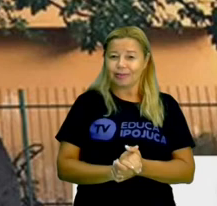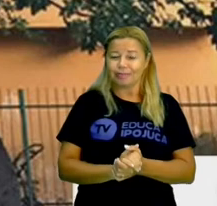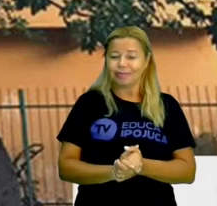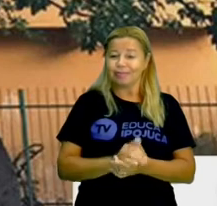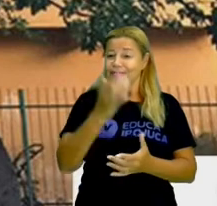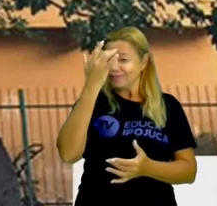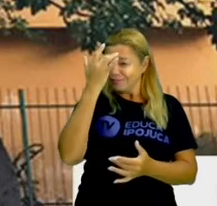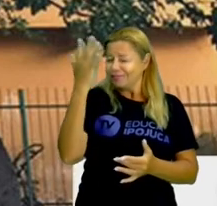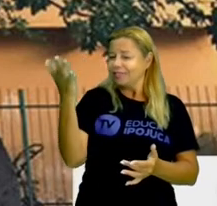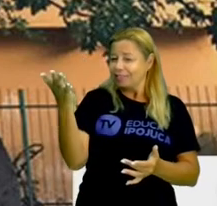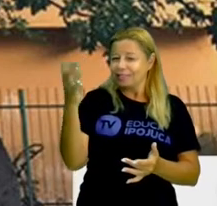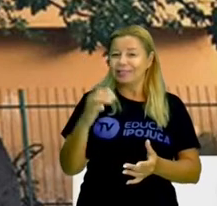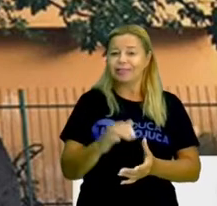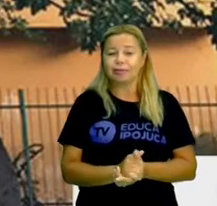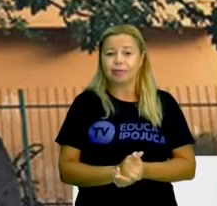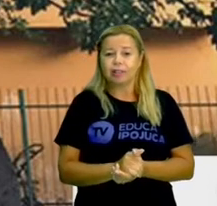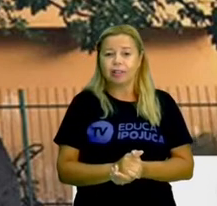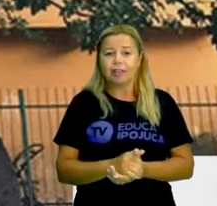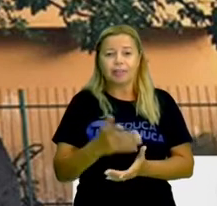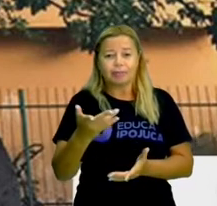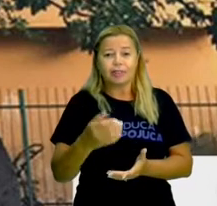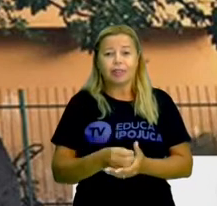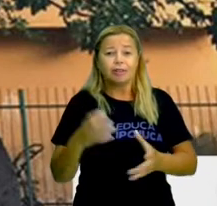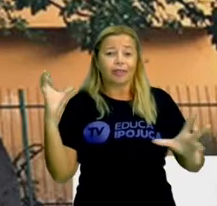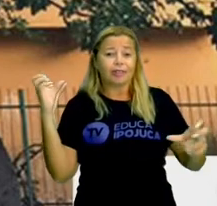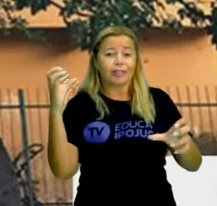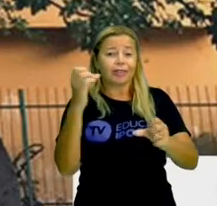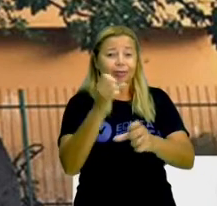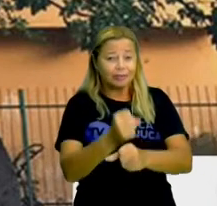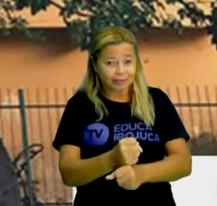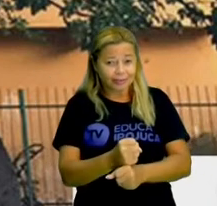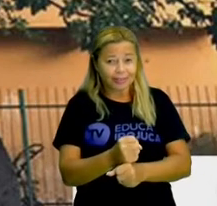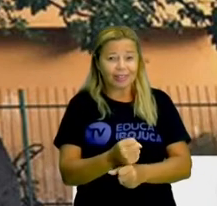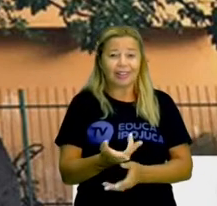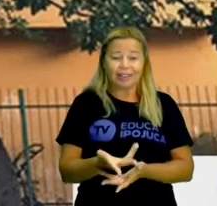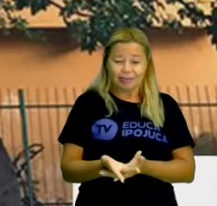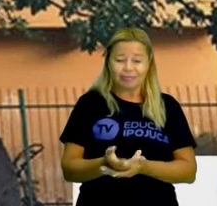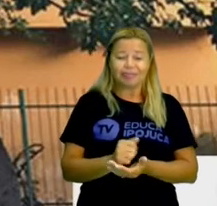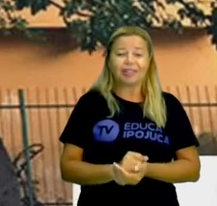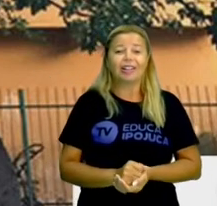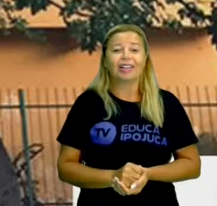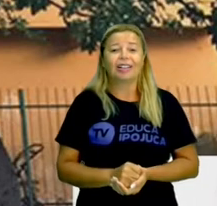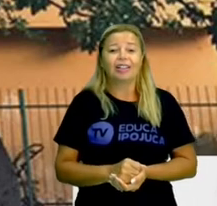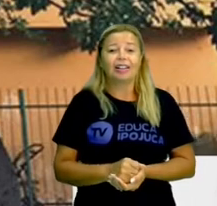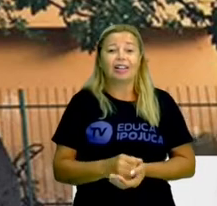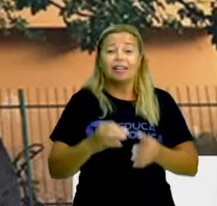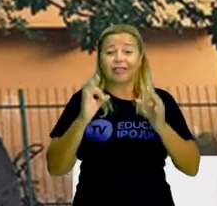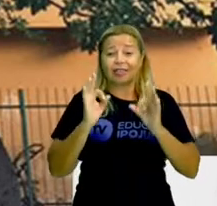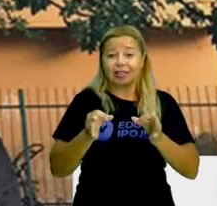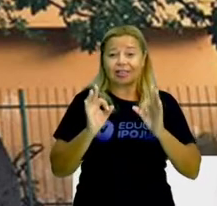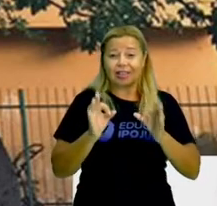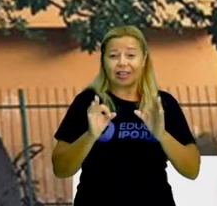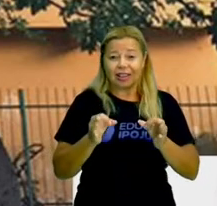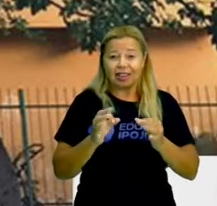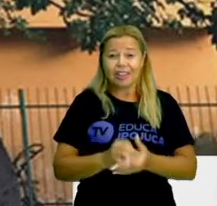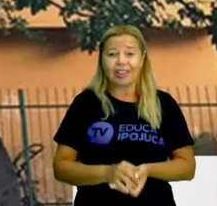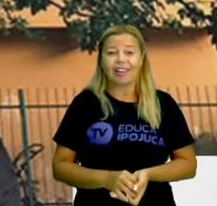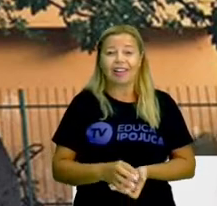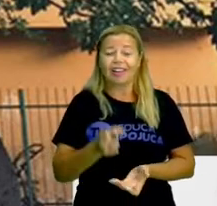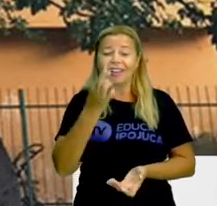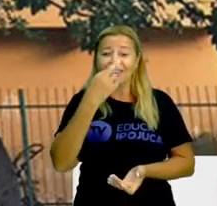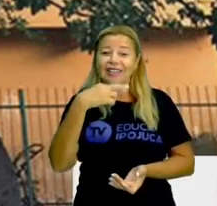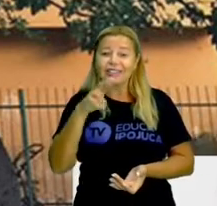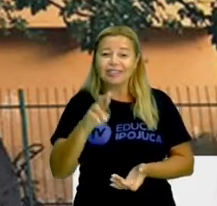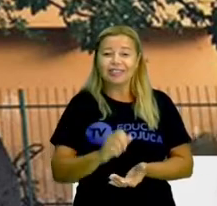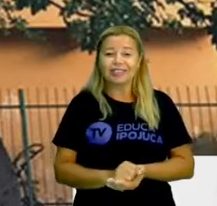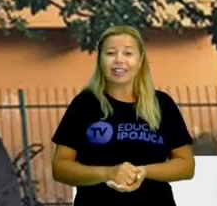Facinho, não é? Calcular a diferença entre os anos e aí acerta quem disse que a resposta